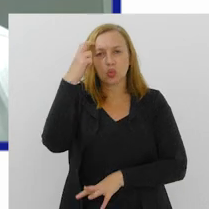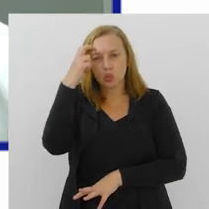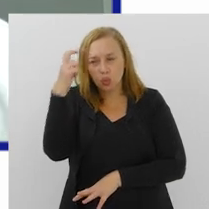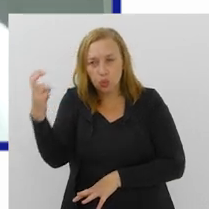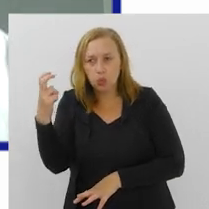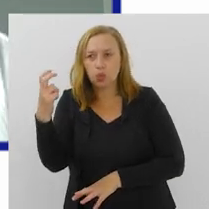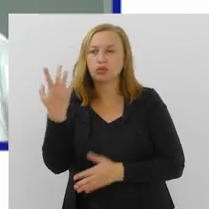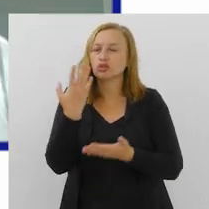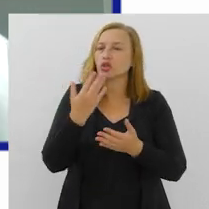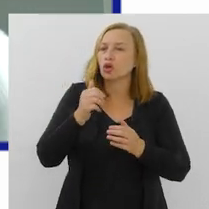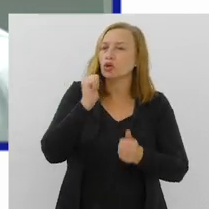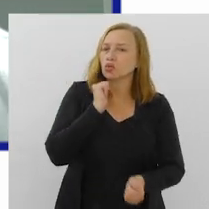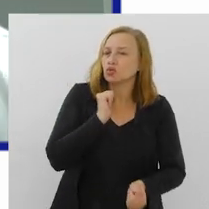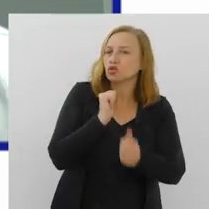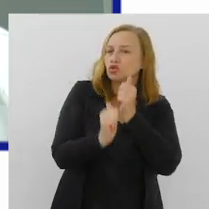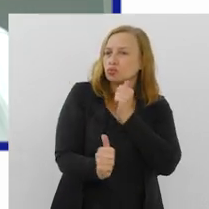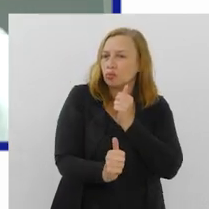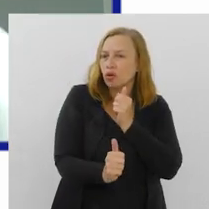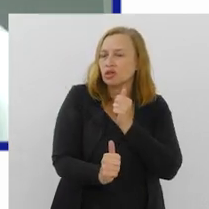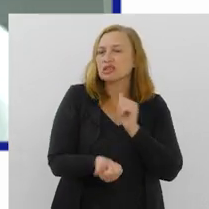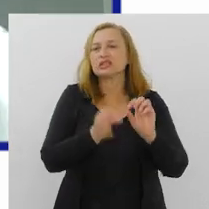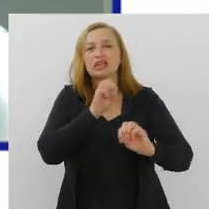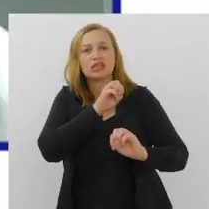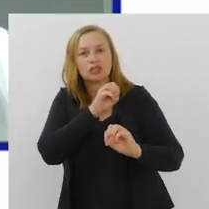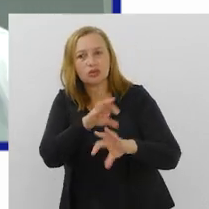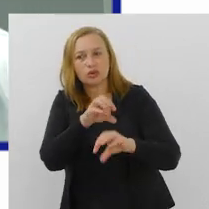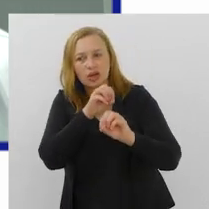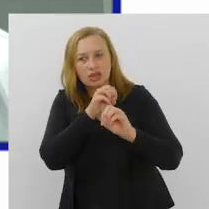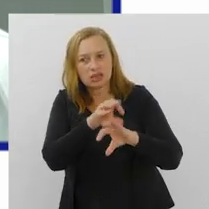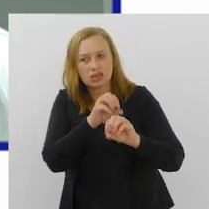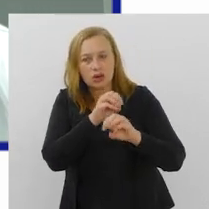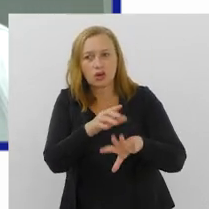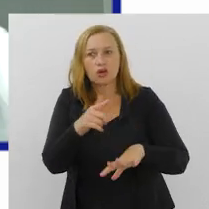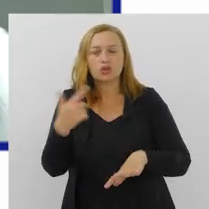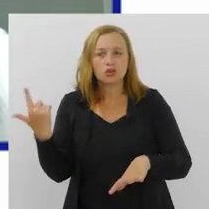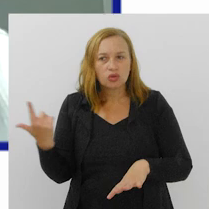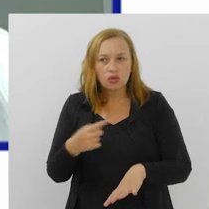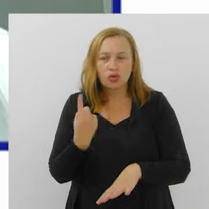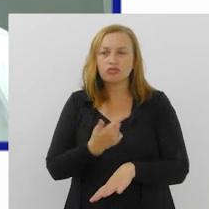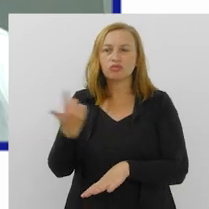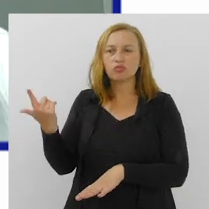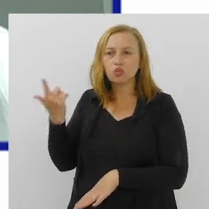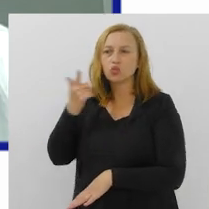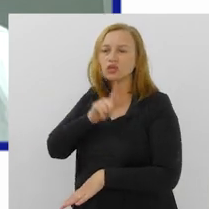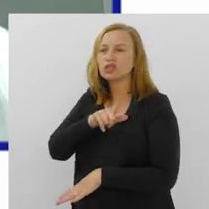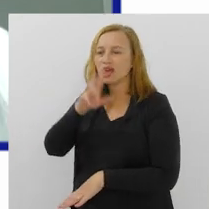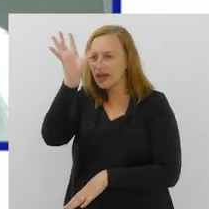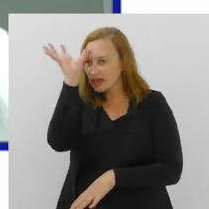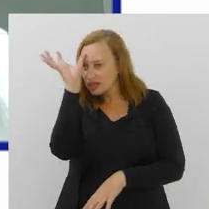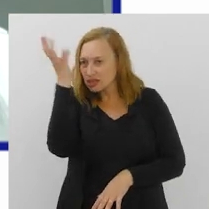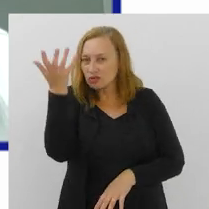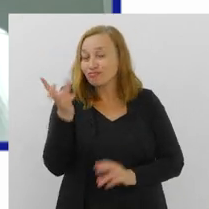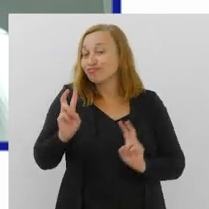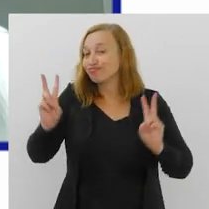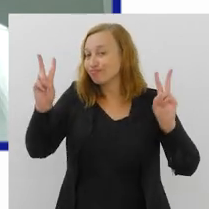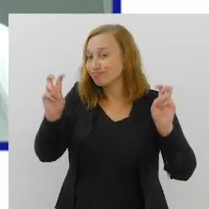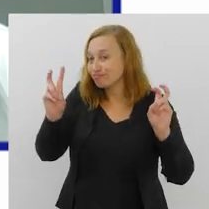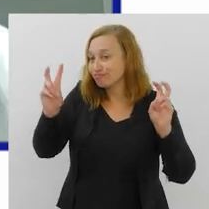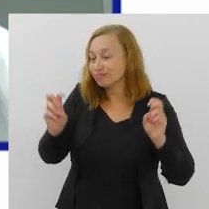assistência, na cultura, no esporte, na educação, nós vamos conseguir